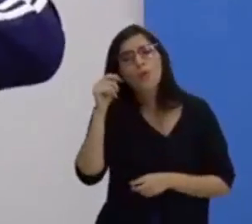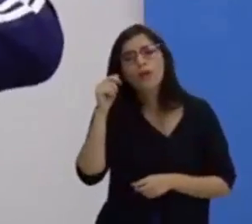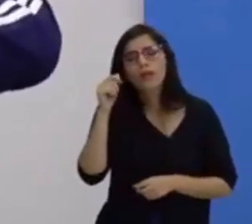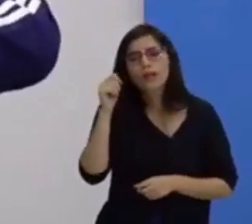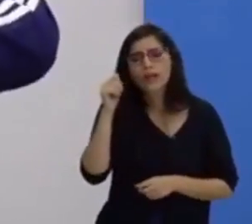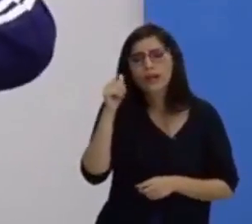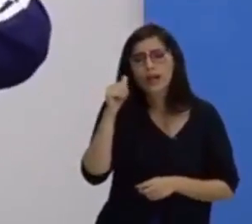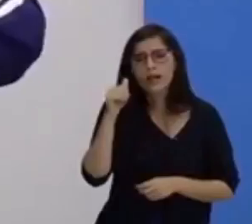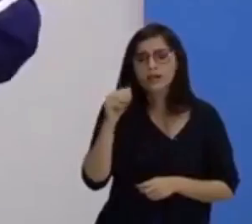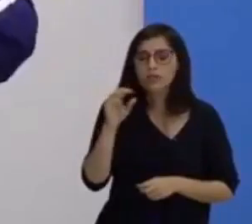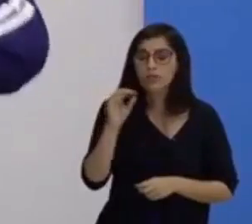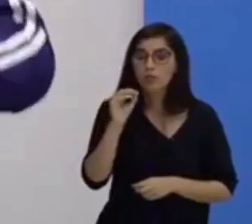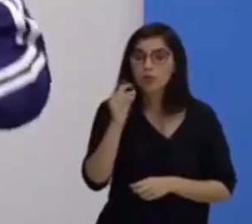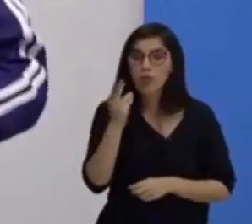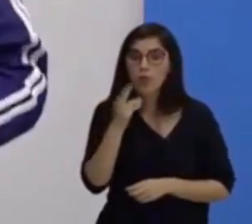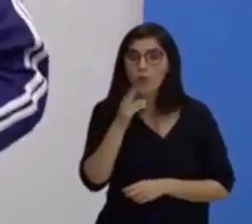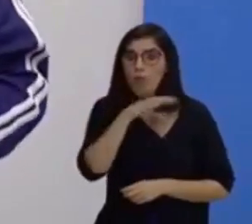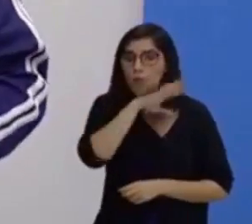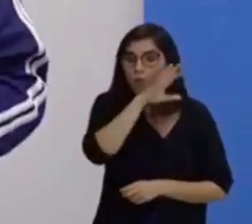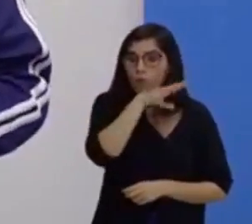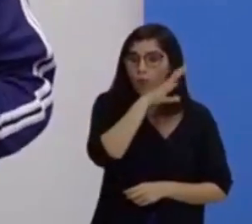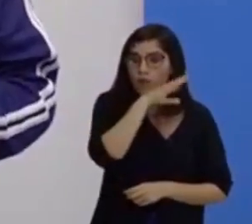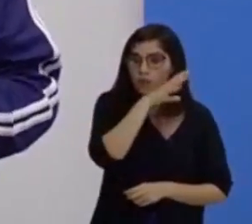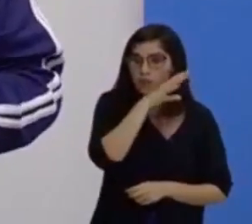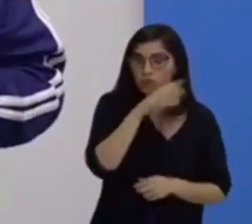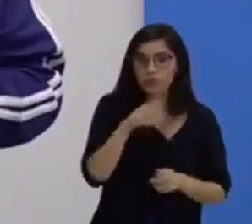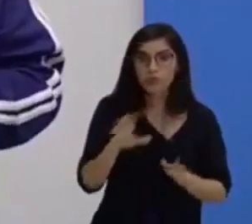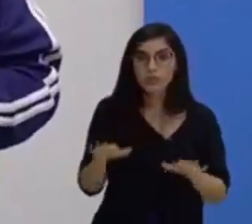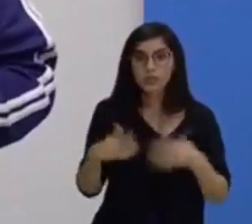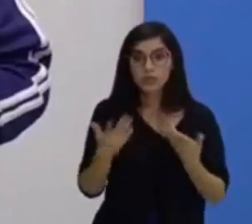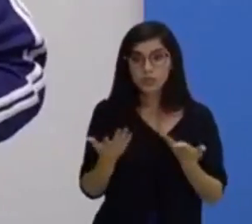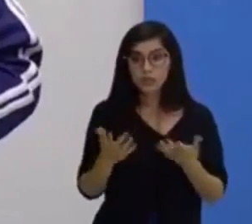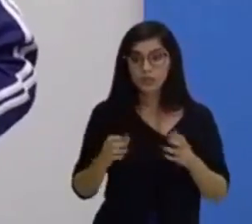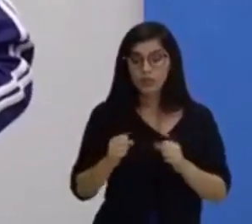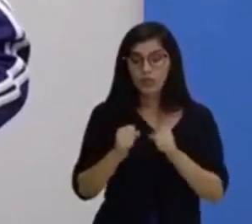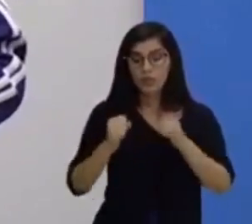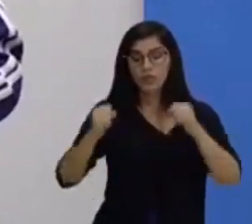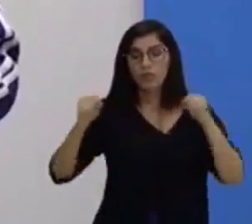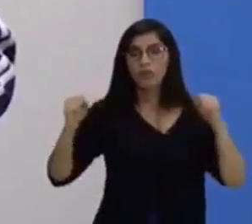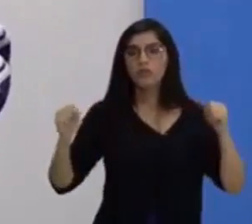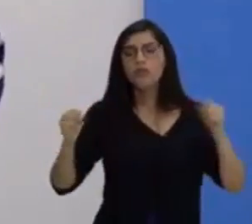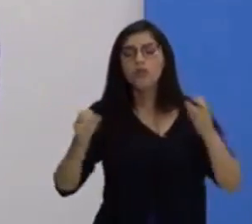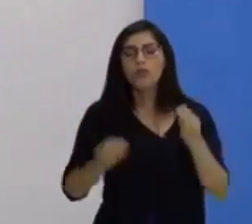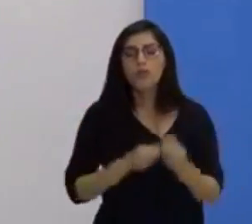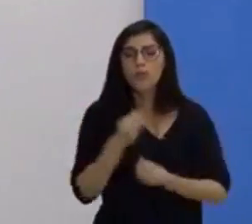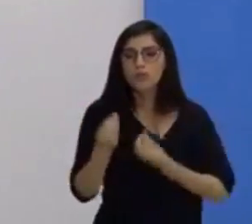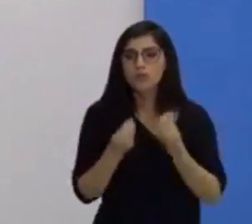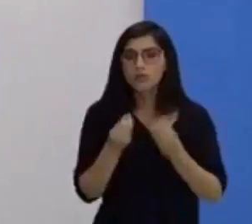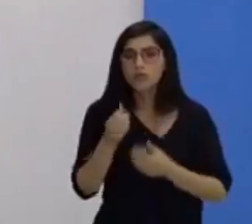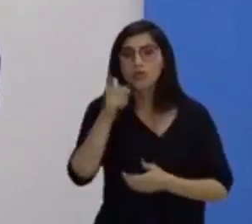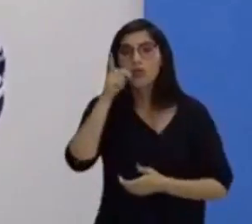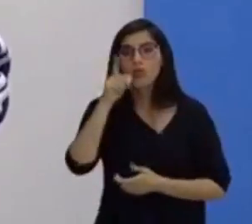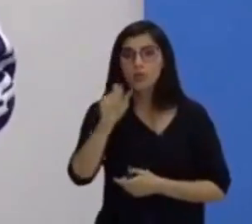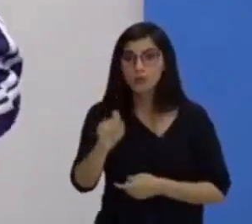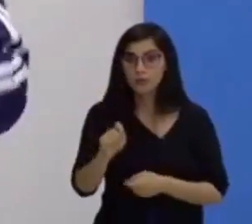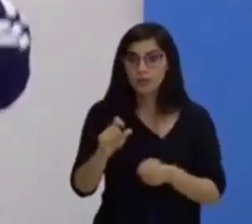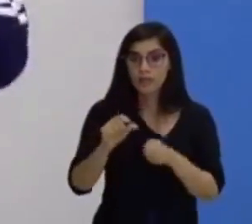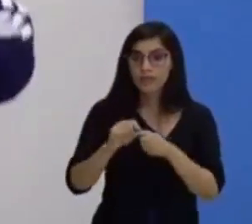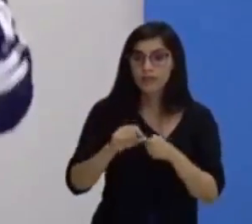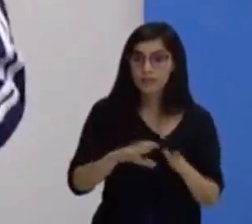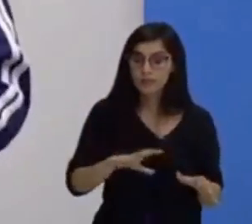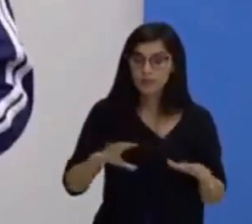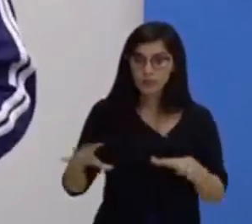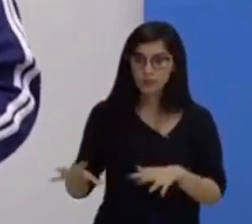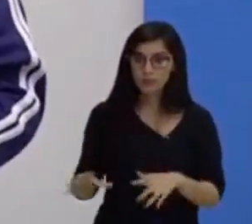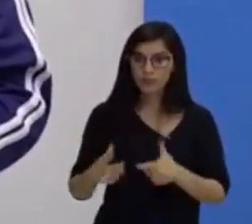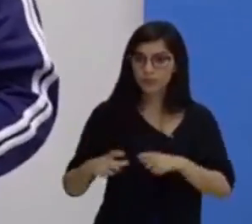eles estão alongando? É muito engraçado. Mas você já viu como ele consegue fazer um movimento muito grande? Nós também.